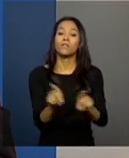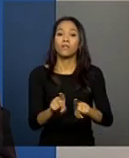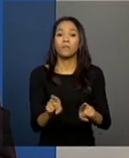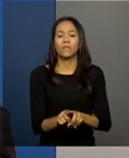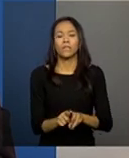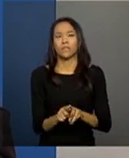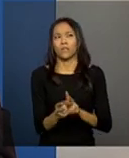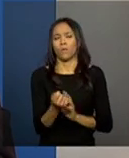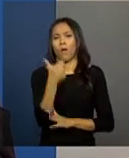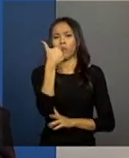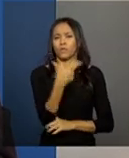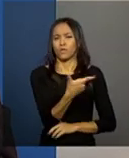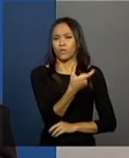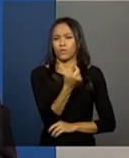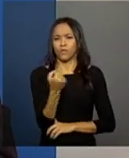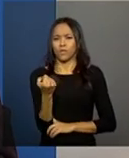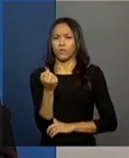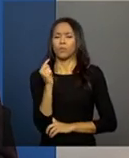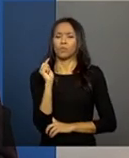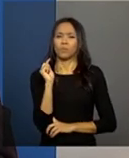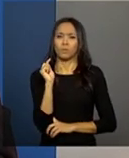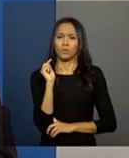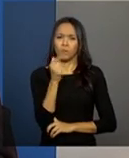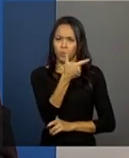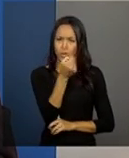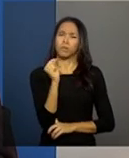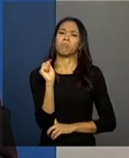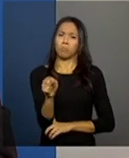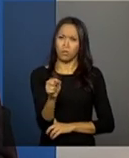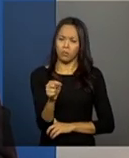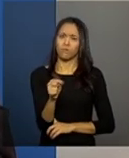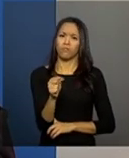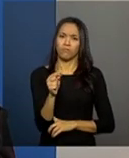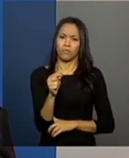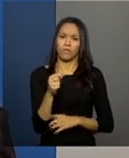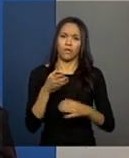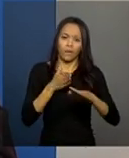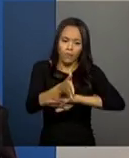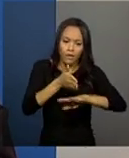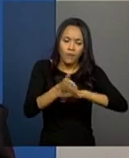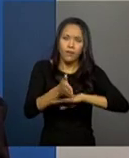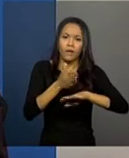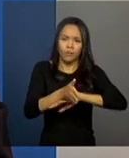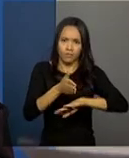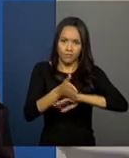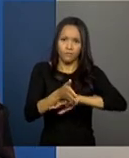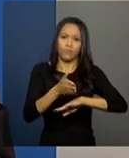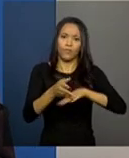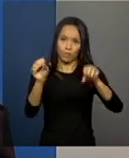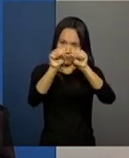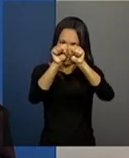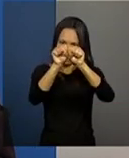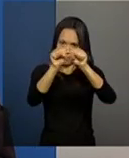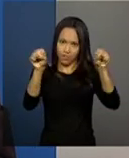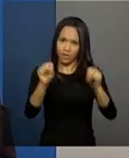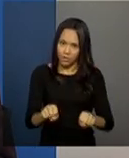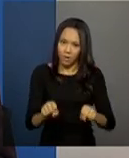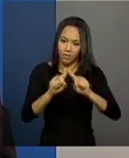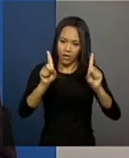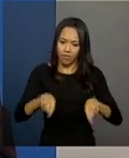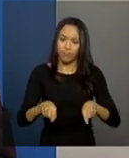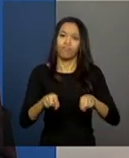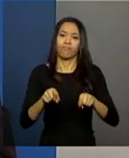200 mil registros de entrada no prontuário.